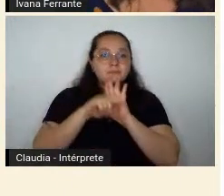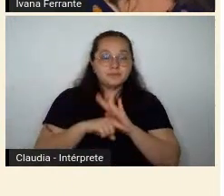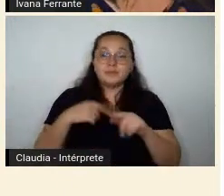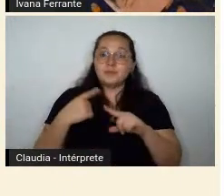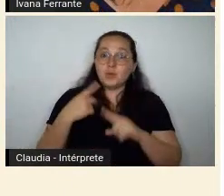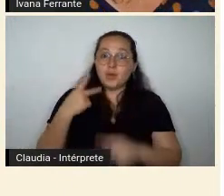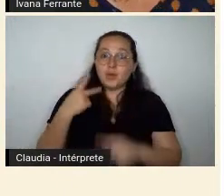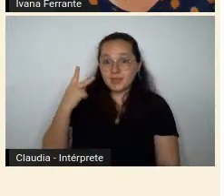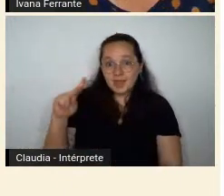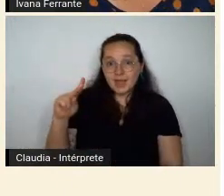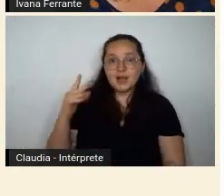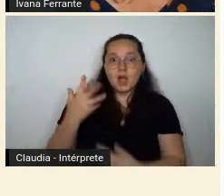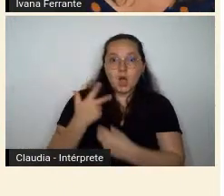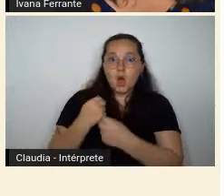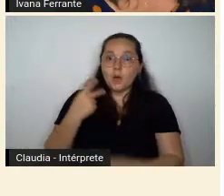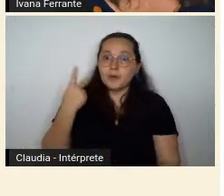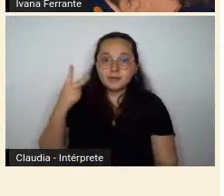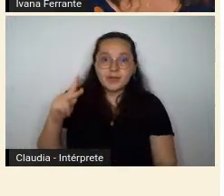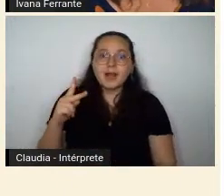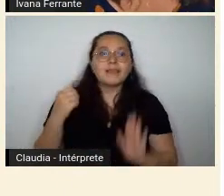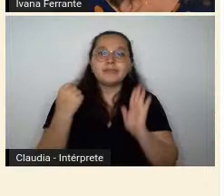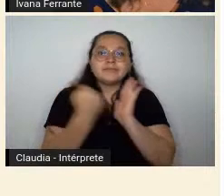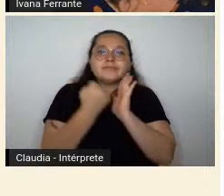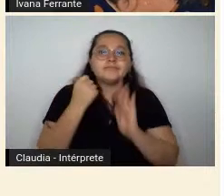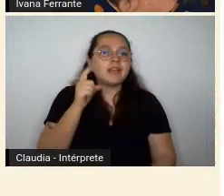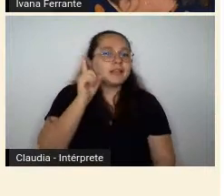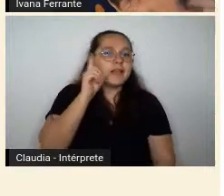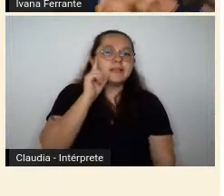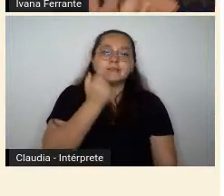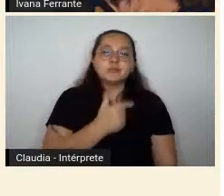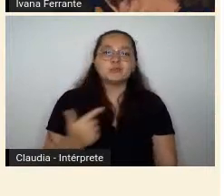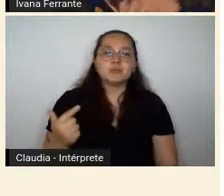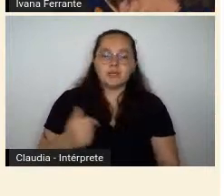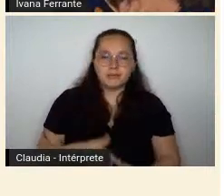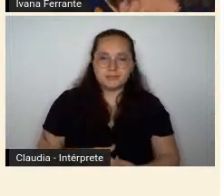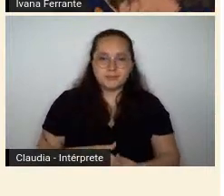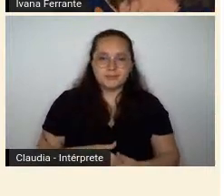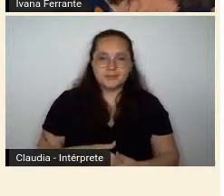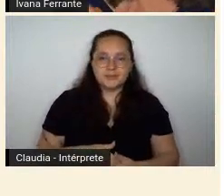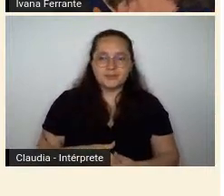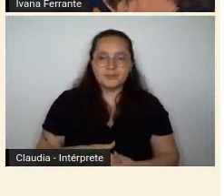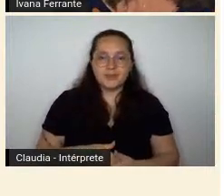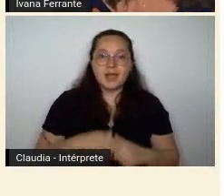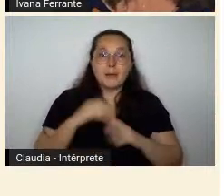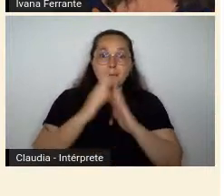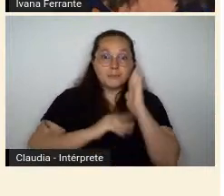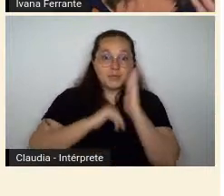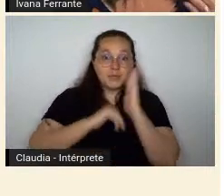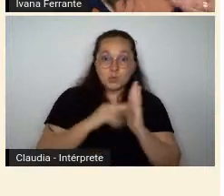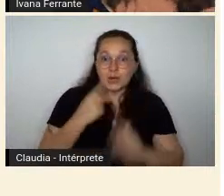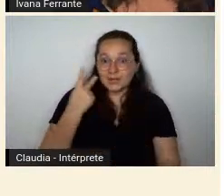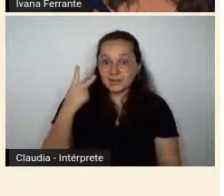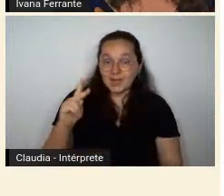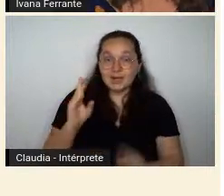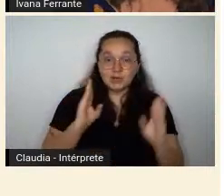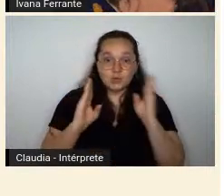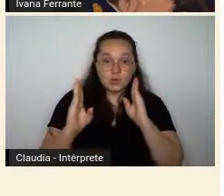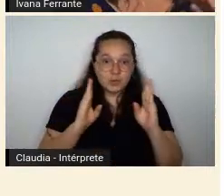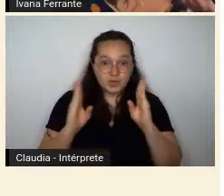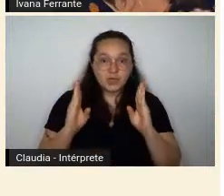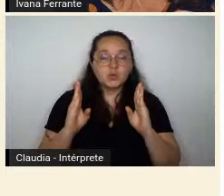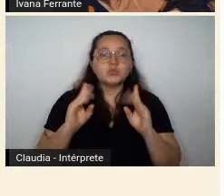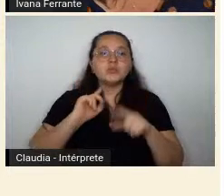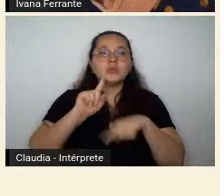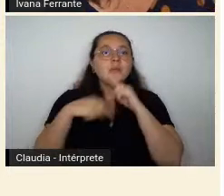datada, é muito... Quase toda a sua pintura do período ela desaparece,